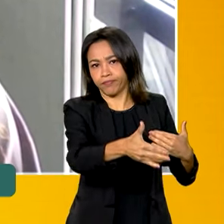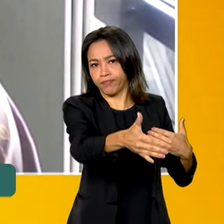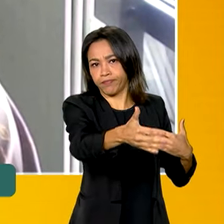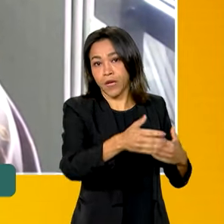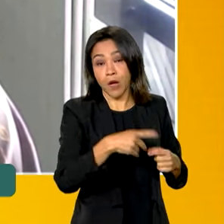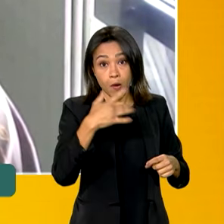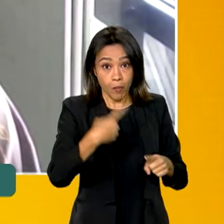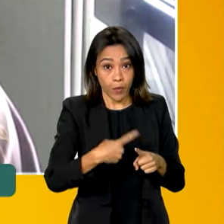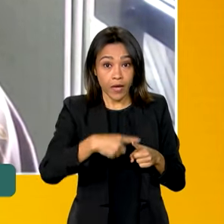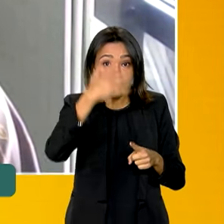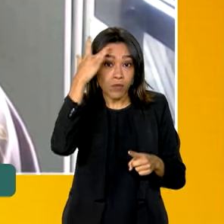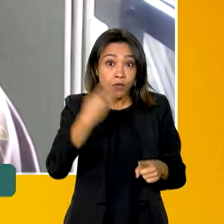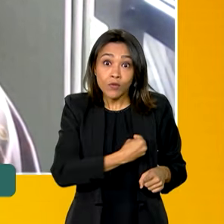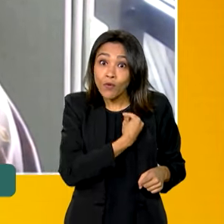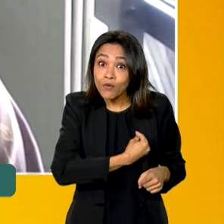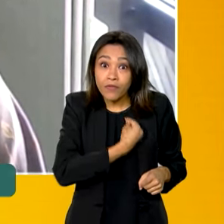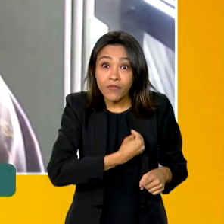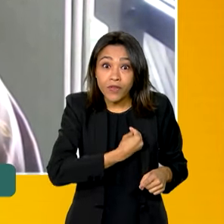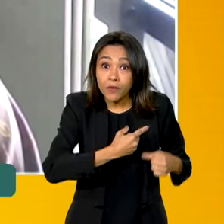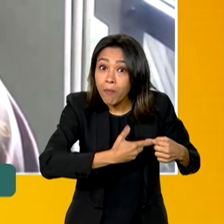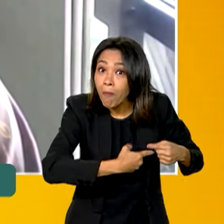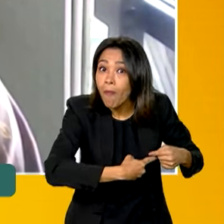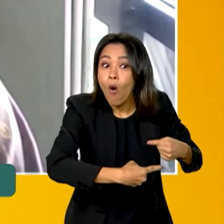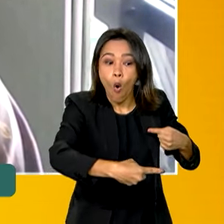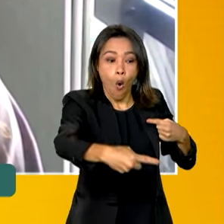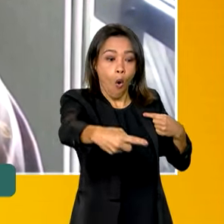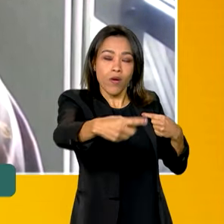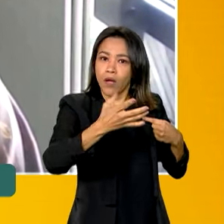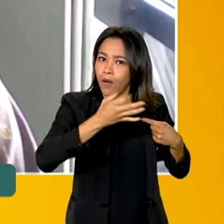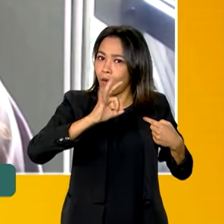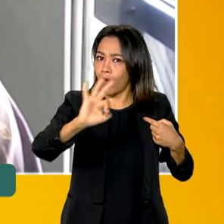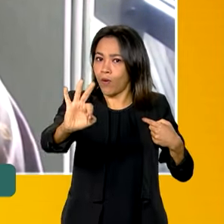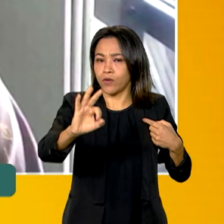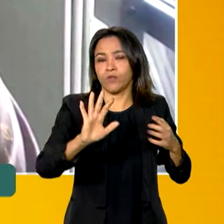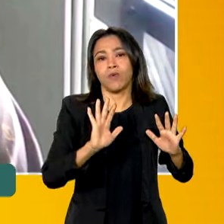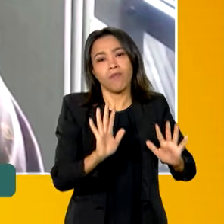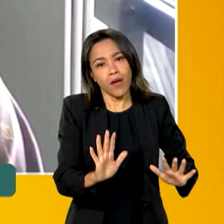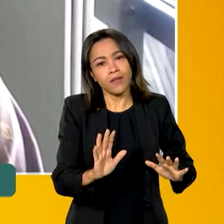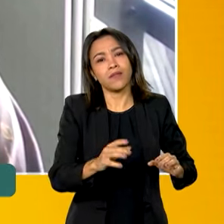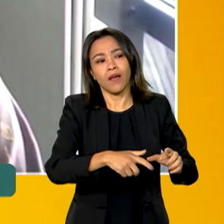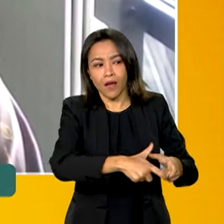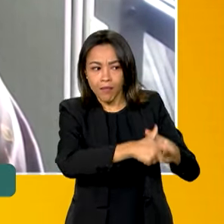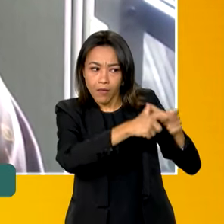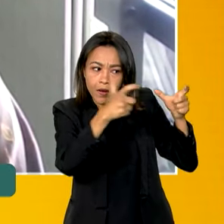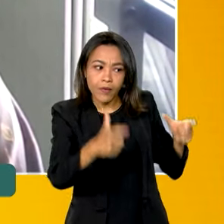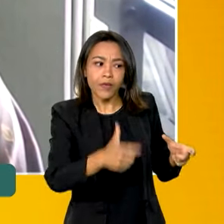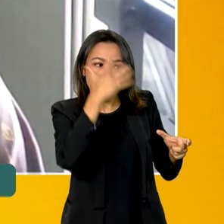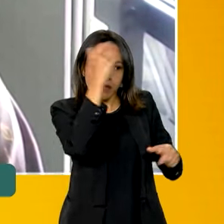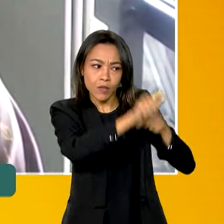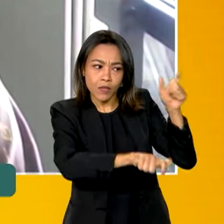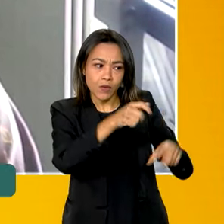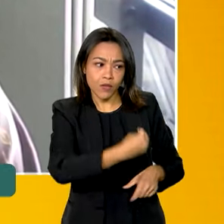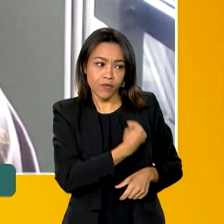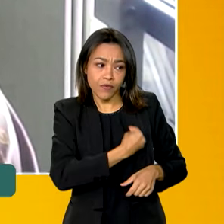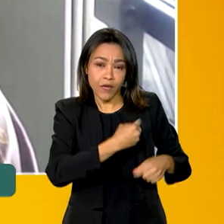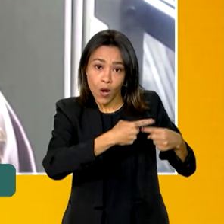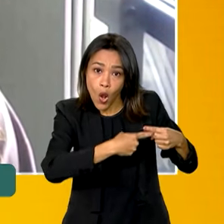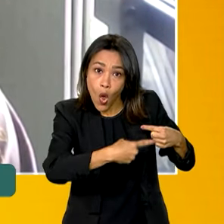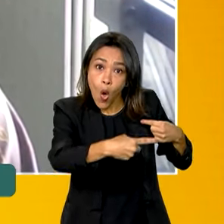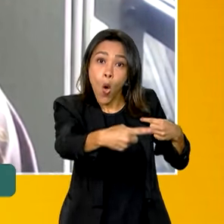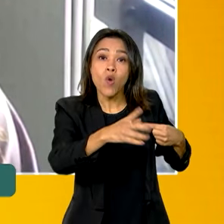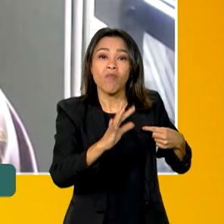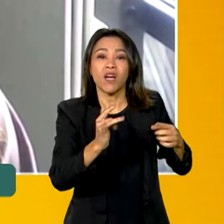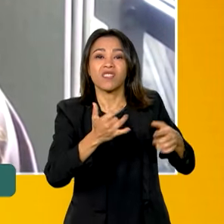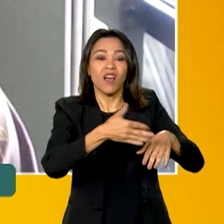vivendo mais, o que é ótimo, mas estão vivendo, muitas delas, uma grande parte, com a convivência de